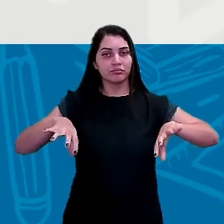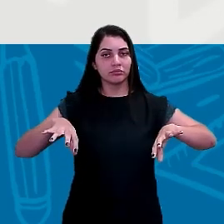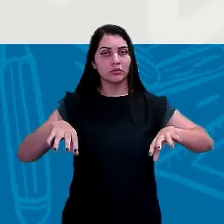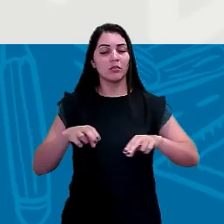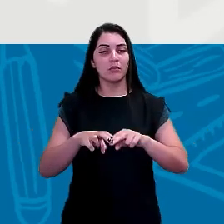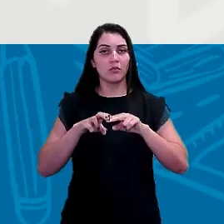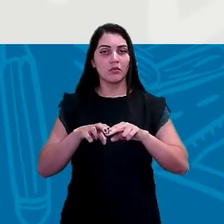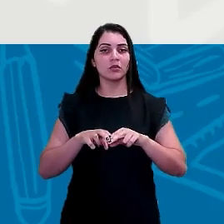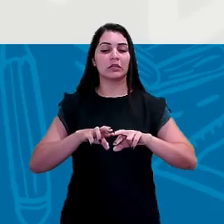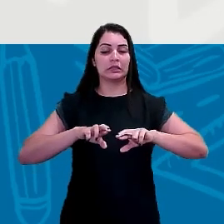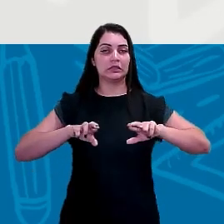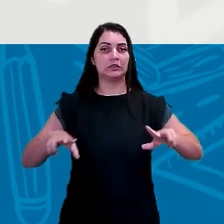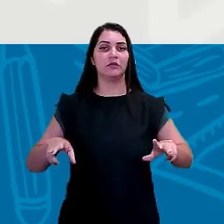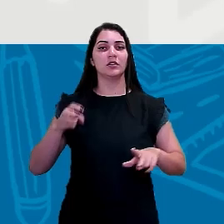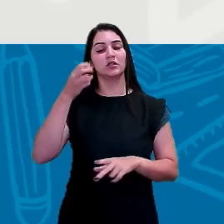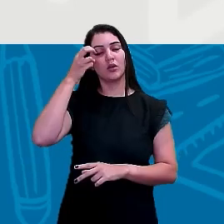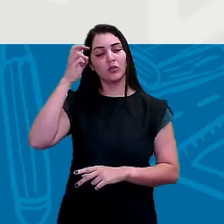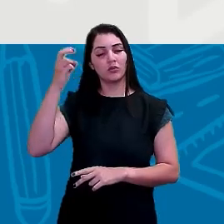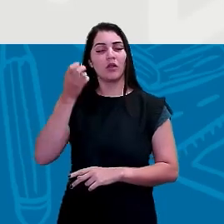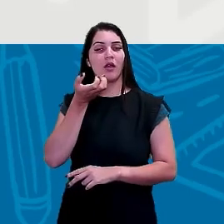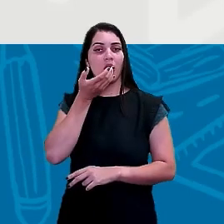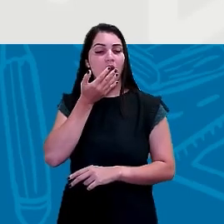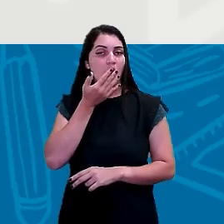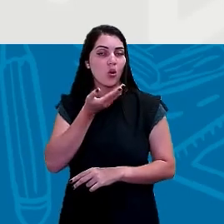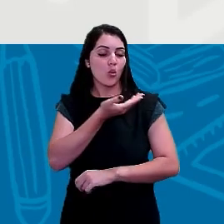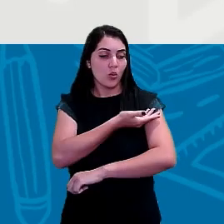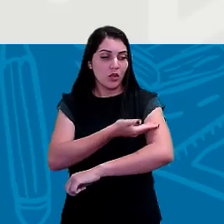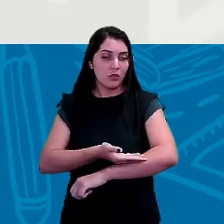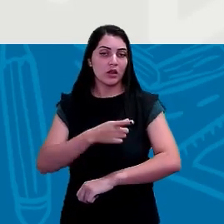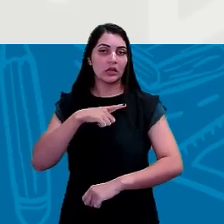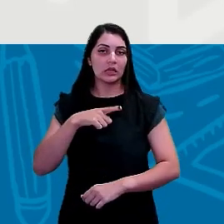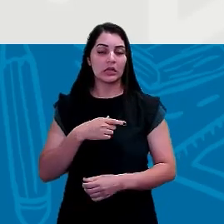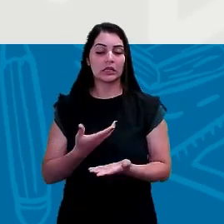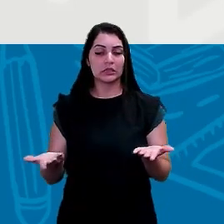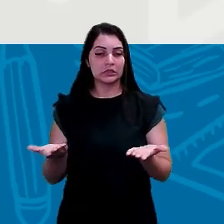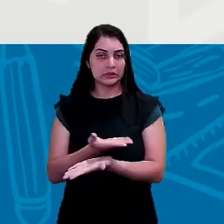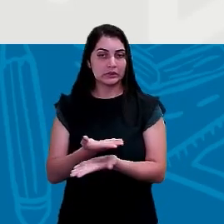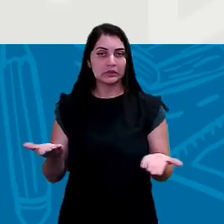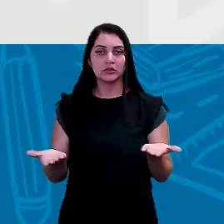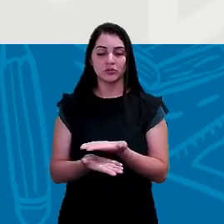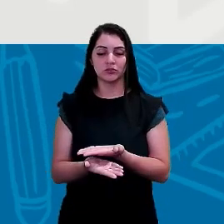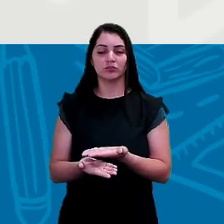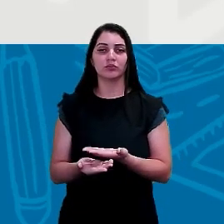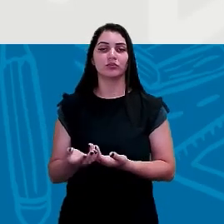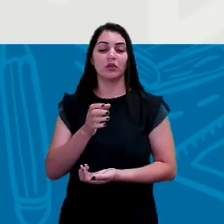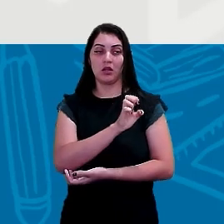separados por conta das diferenças culturais, étnicas que existem entre essas duas regiões. Então,